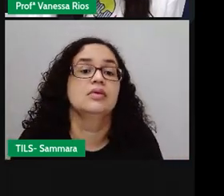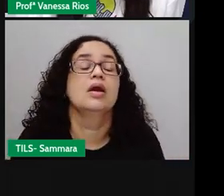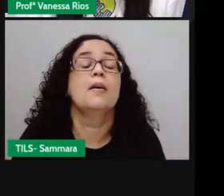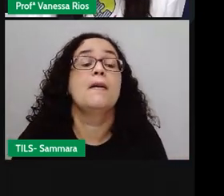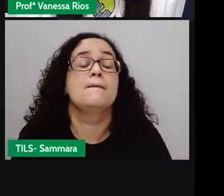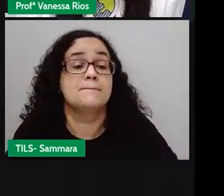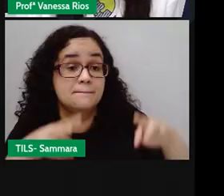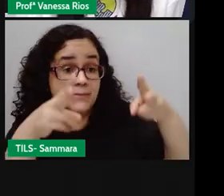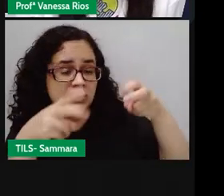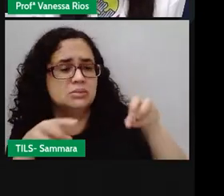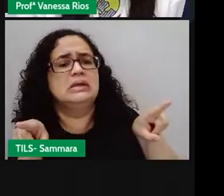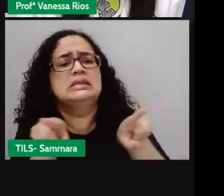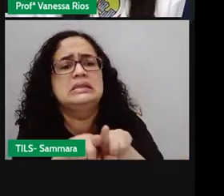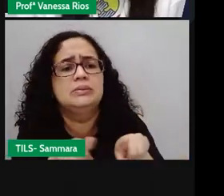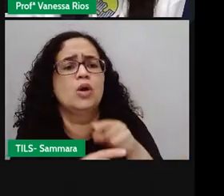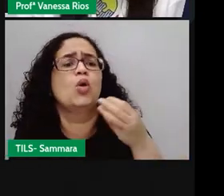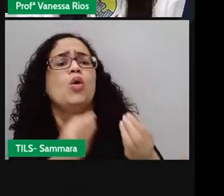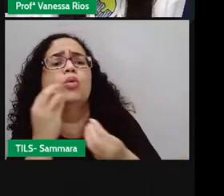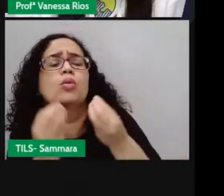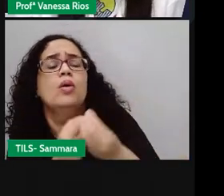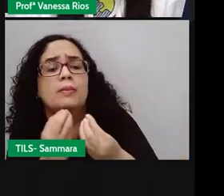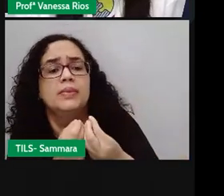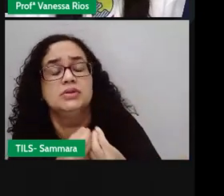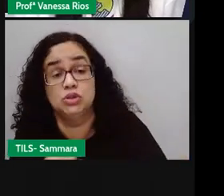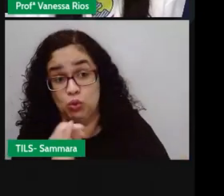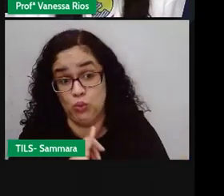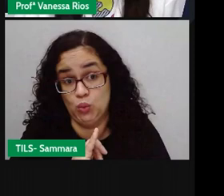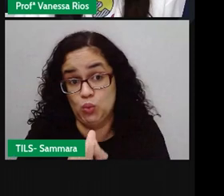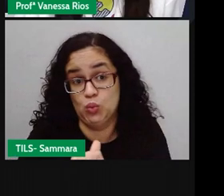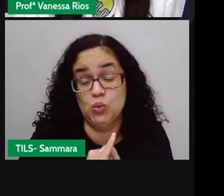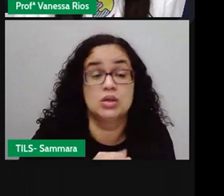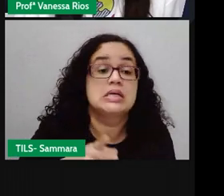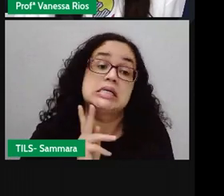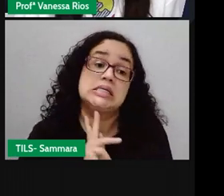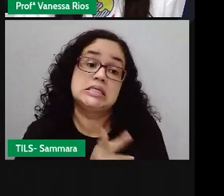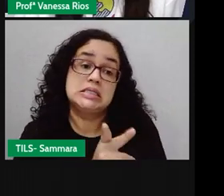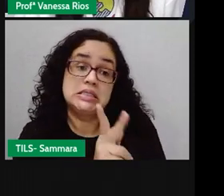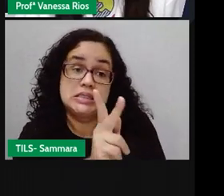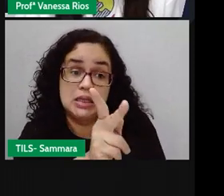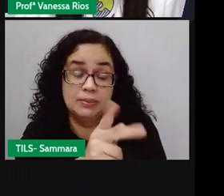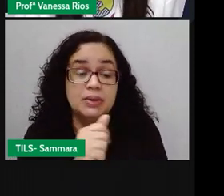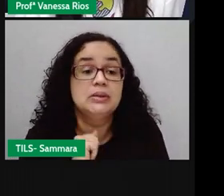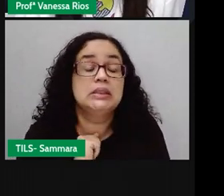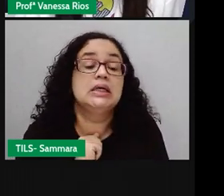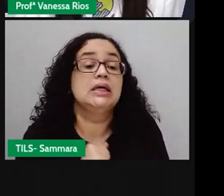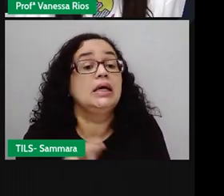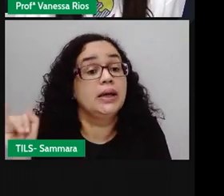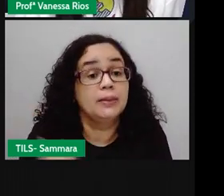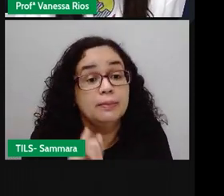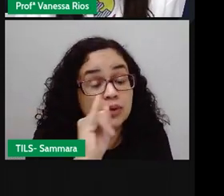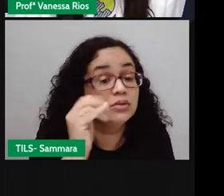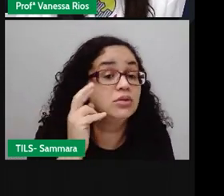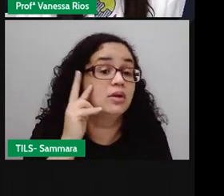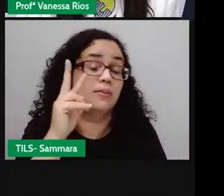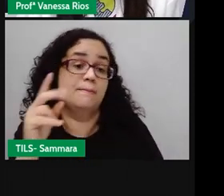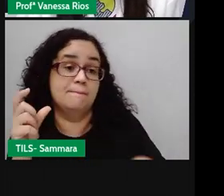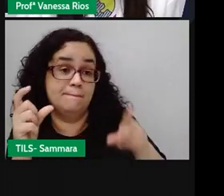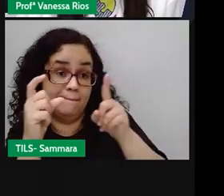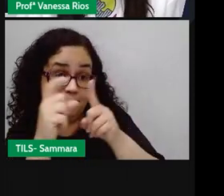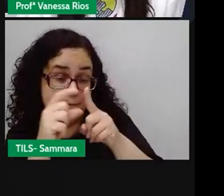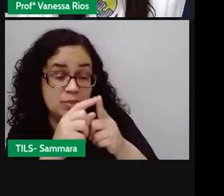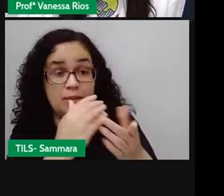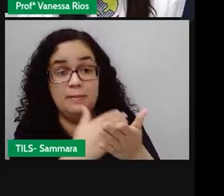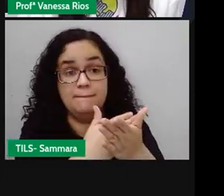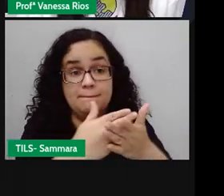Percebemos também como é que começa o conto. Então, é sempre interessante observar que a palavra do